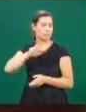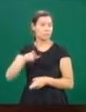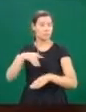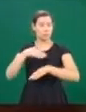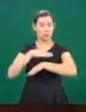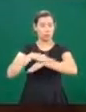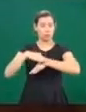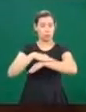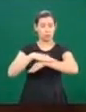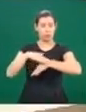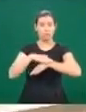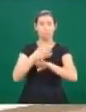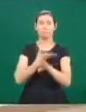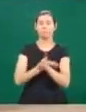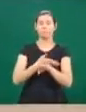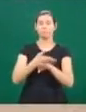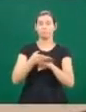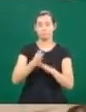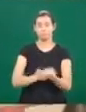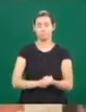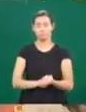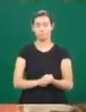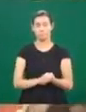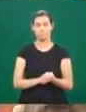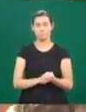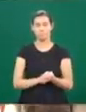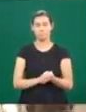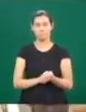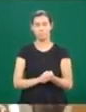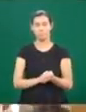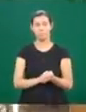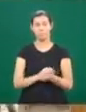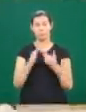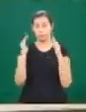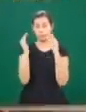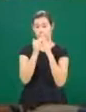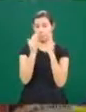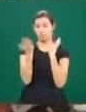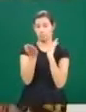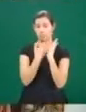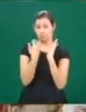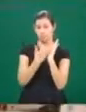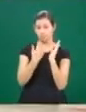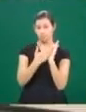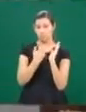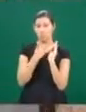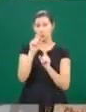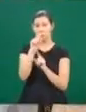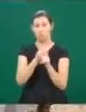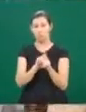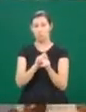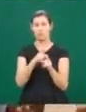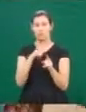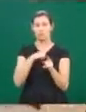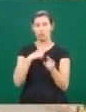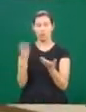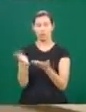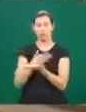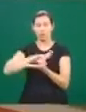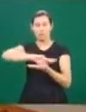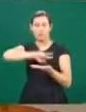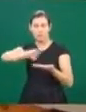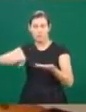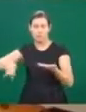Esta grande rede de papelaria oferece todos os meses milhares de lançamentos. Mas as obras que tratam de assuntos